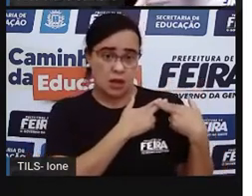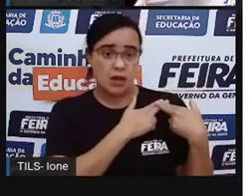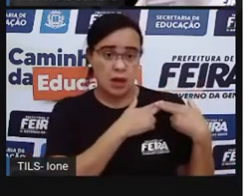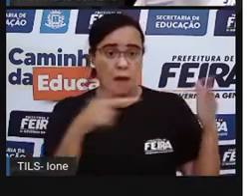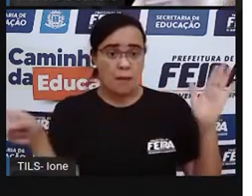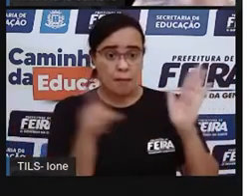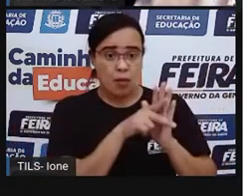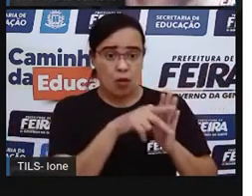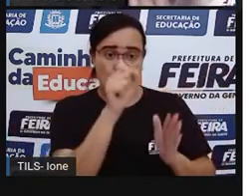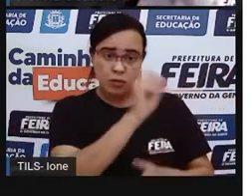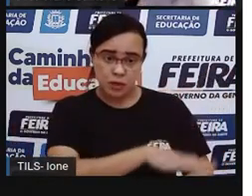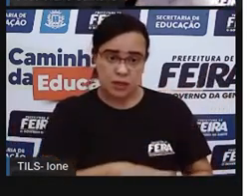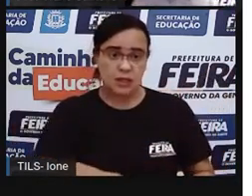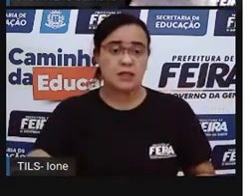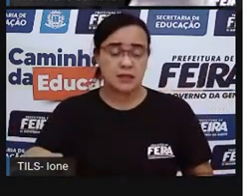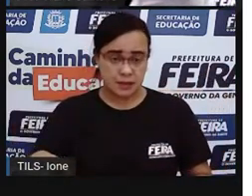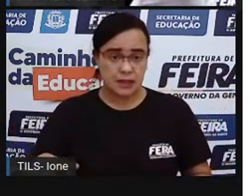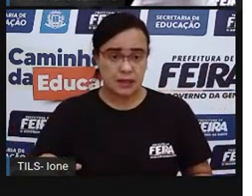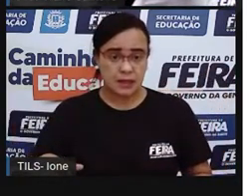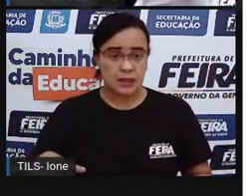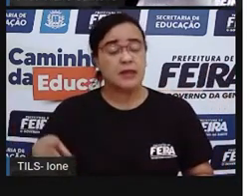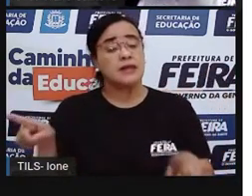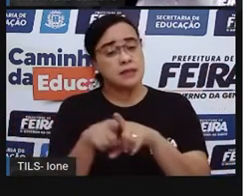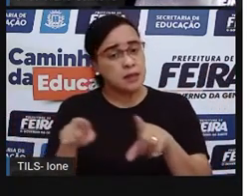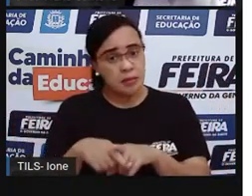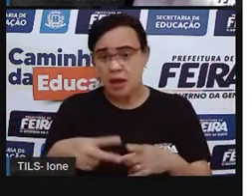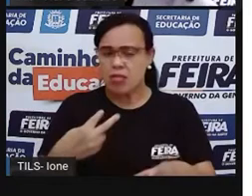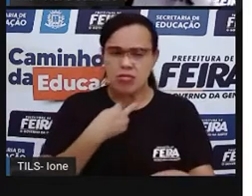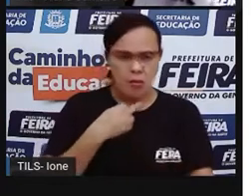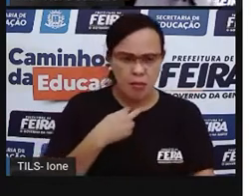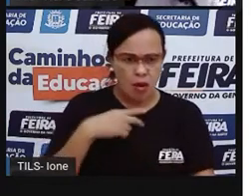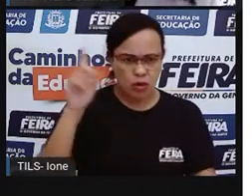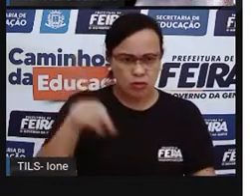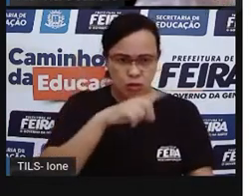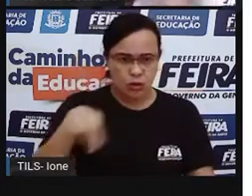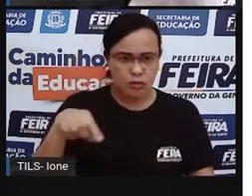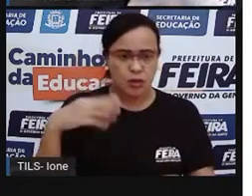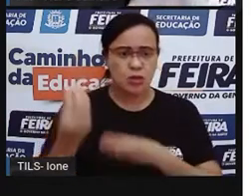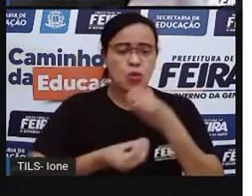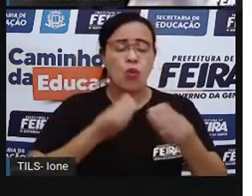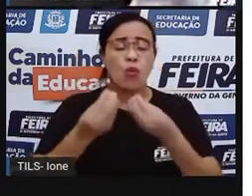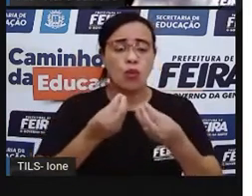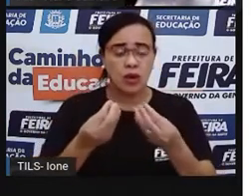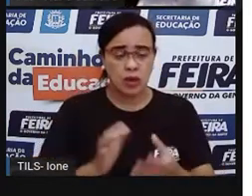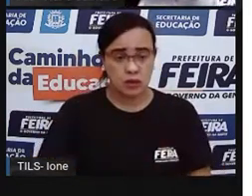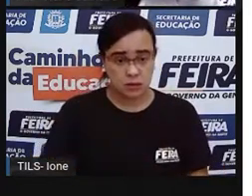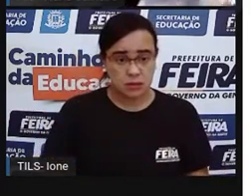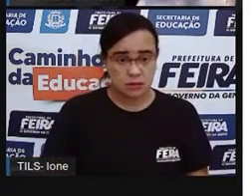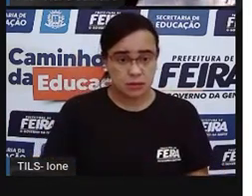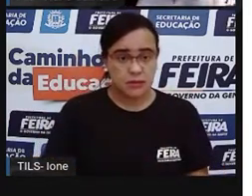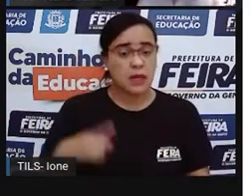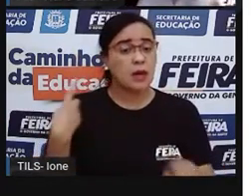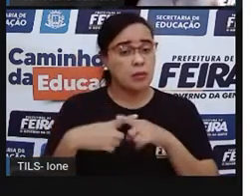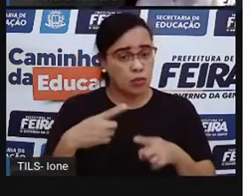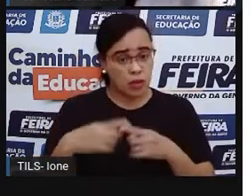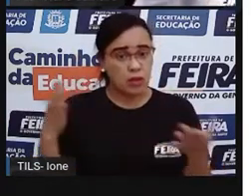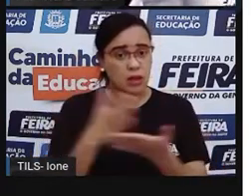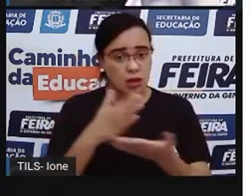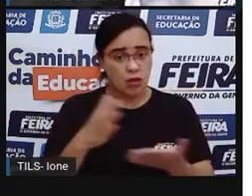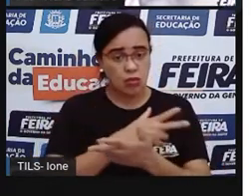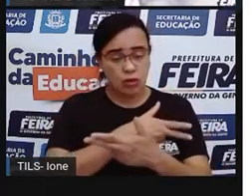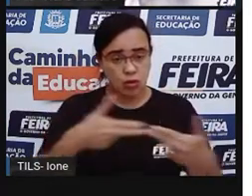dizendo o que a criança não pode fazer, né? Porque tem coisas que só adultos podem fazer. Por exemplo,